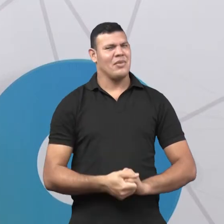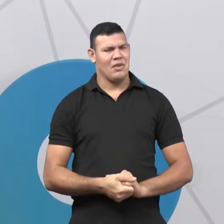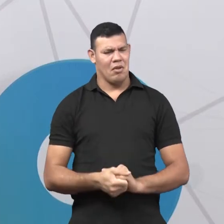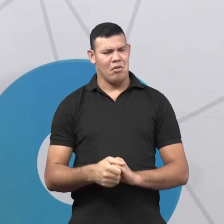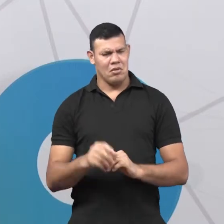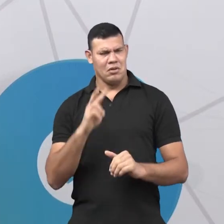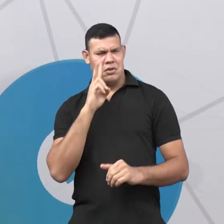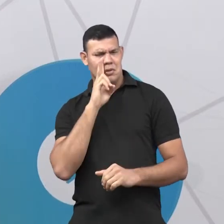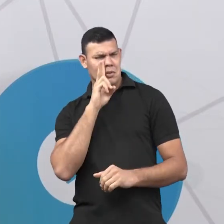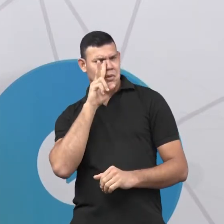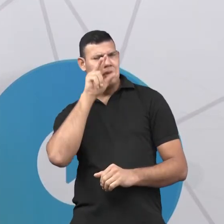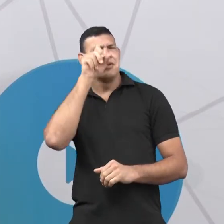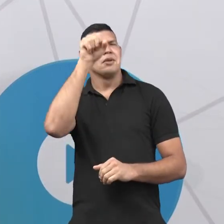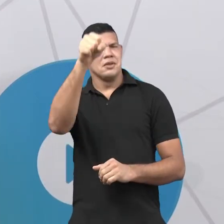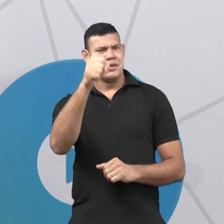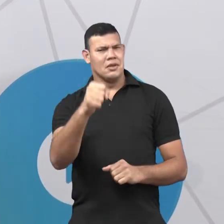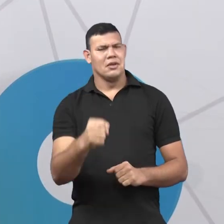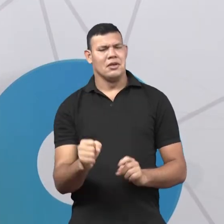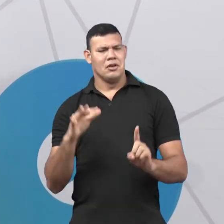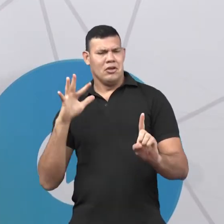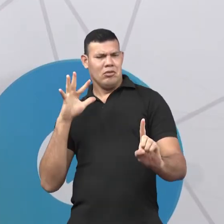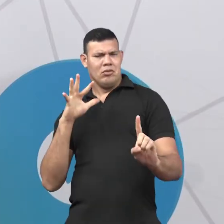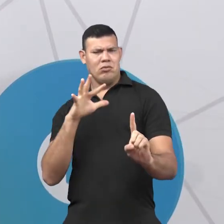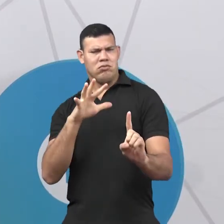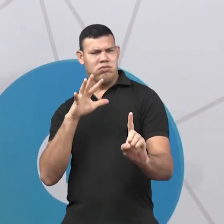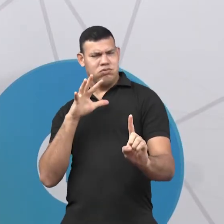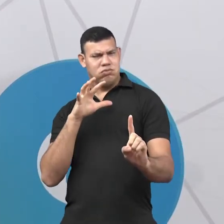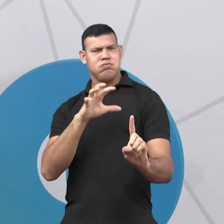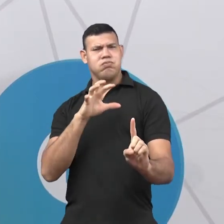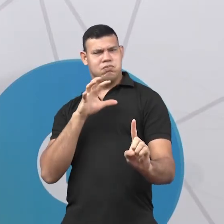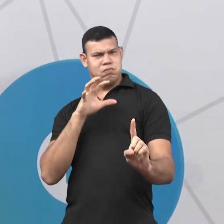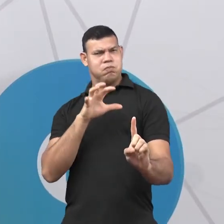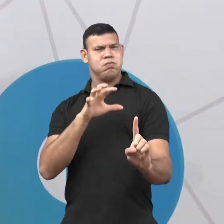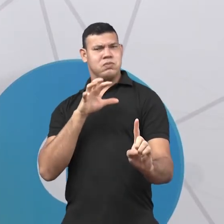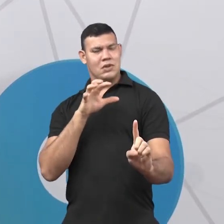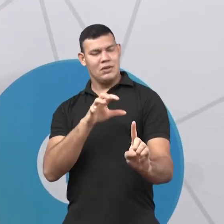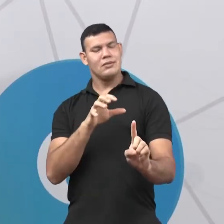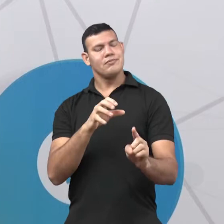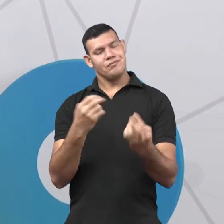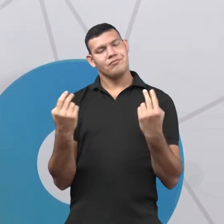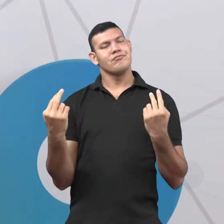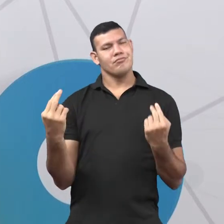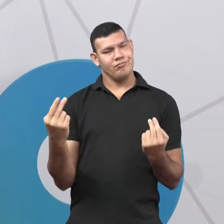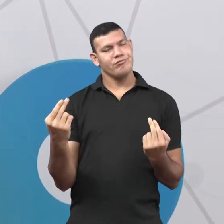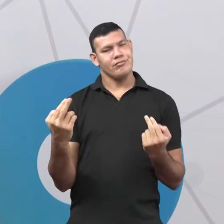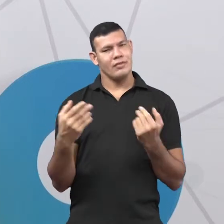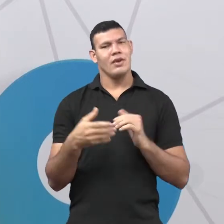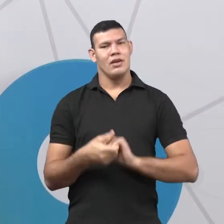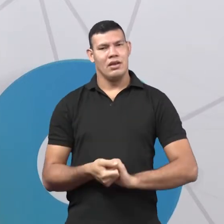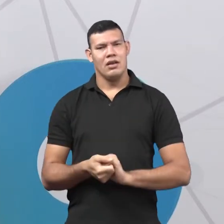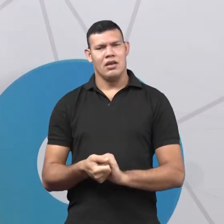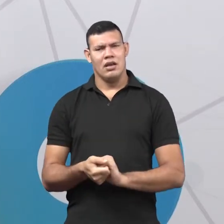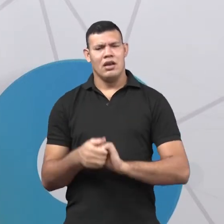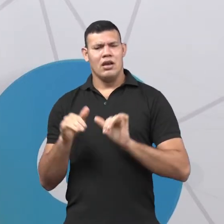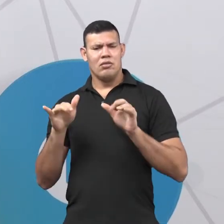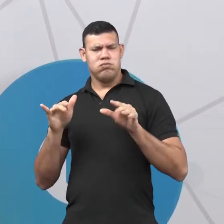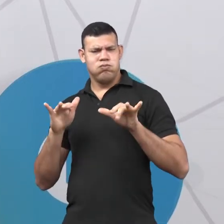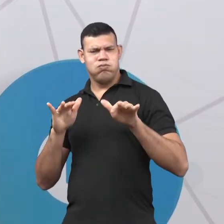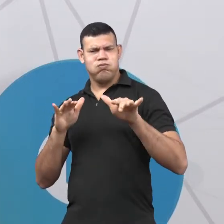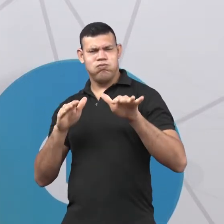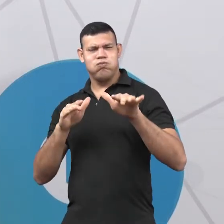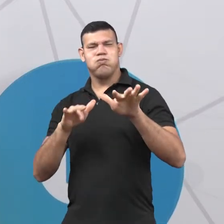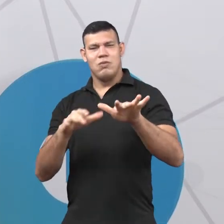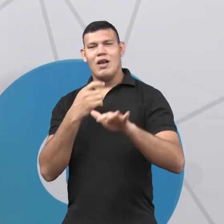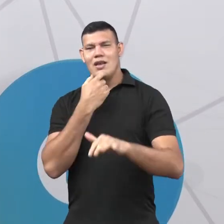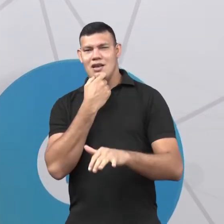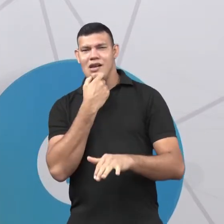mais influência. Então, isso foi o que aconteceu com o Guilherme II. Ele invadiu a Inglaterra e